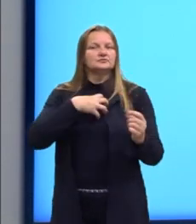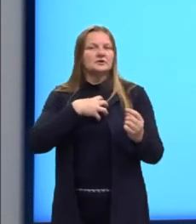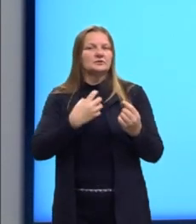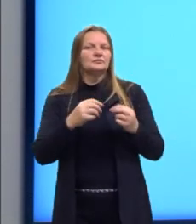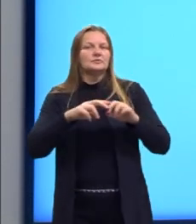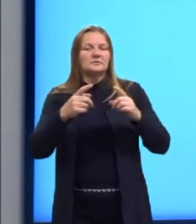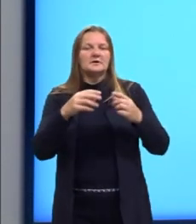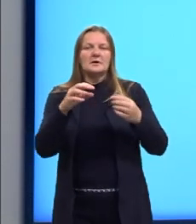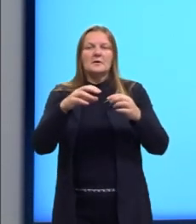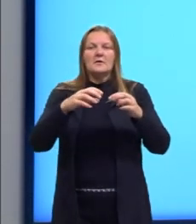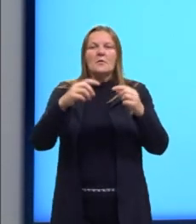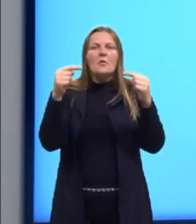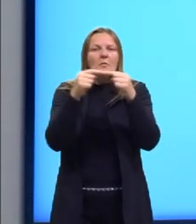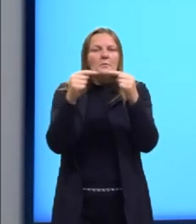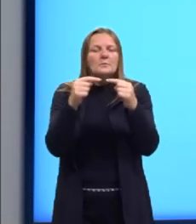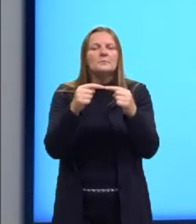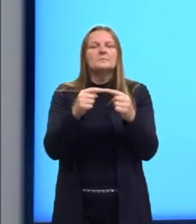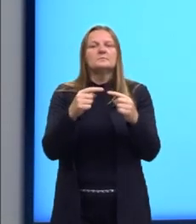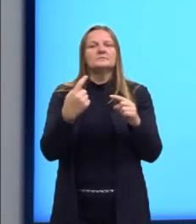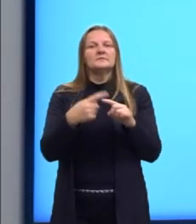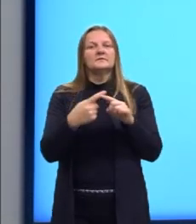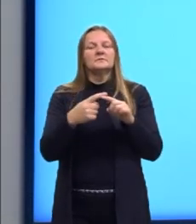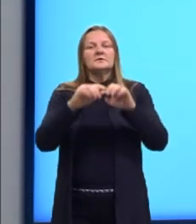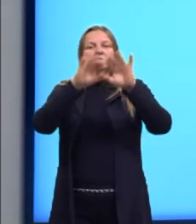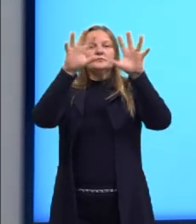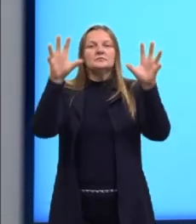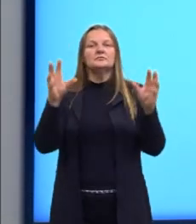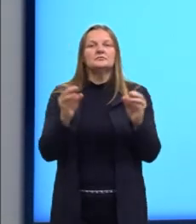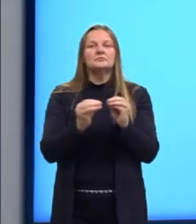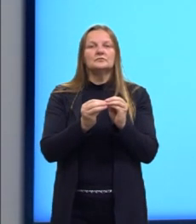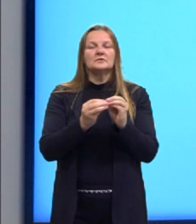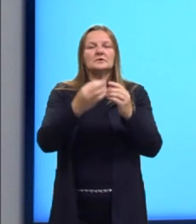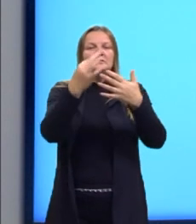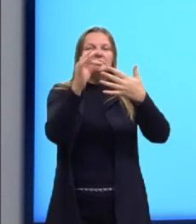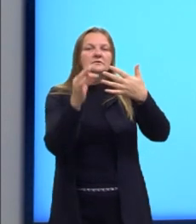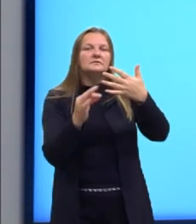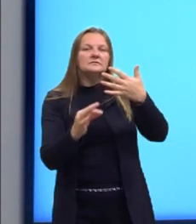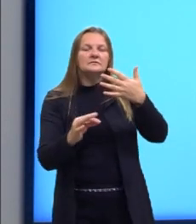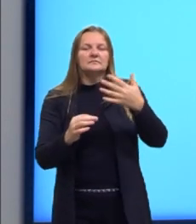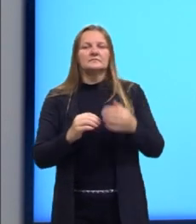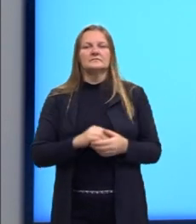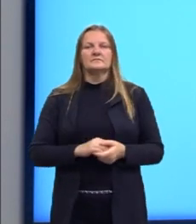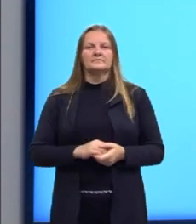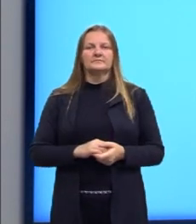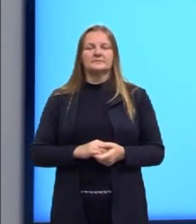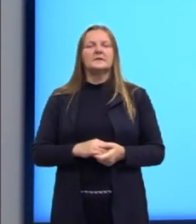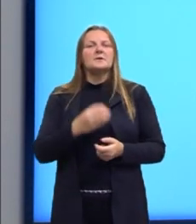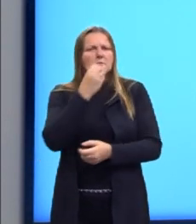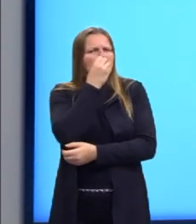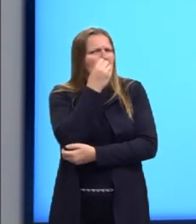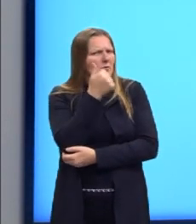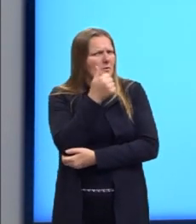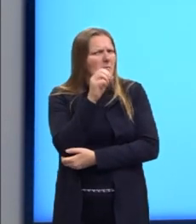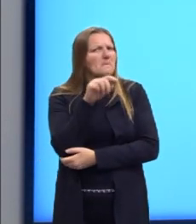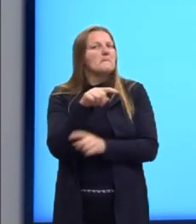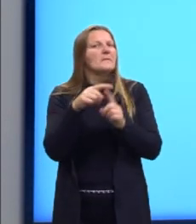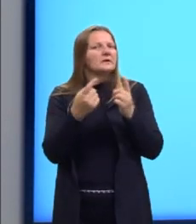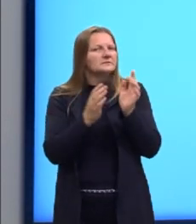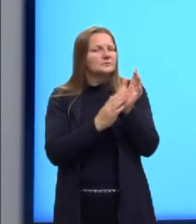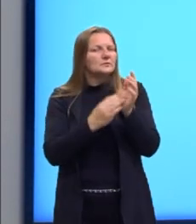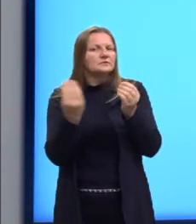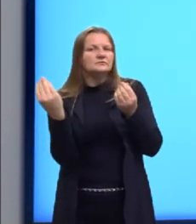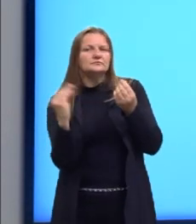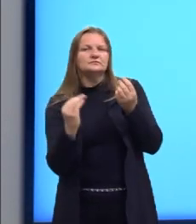ou meio, finalidade e tudo isso com detalhamento. Muito bem. Se essa proposta de